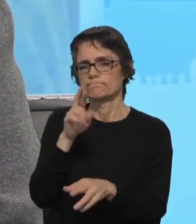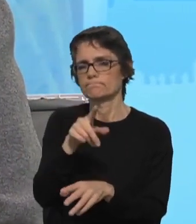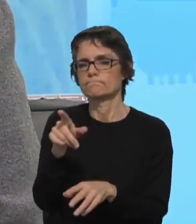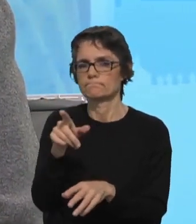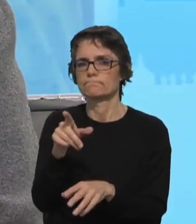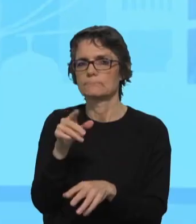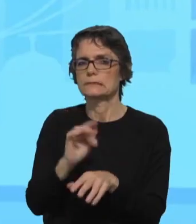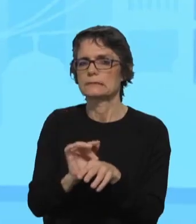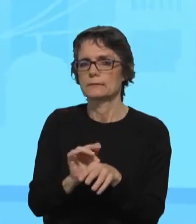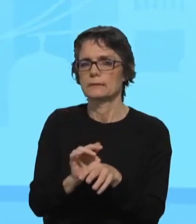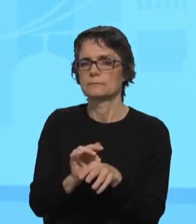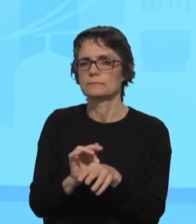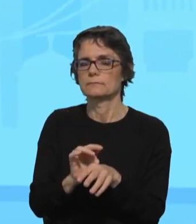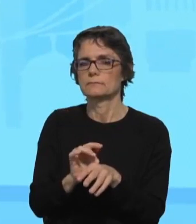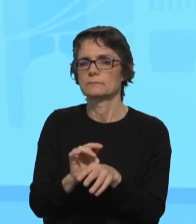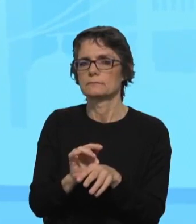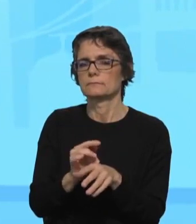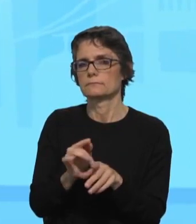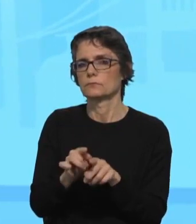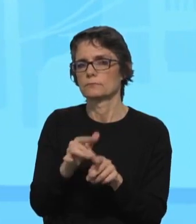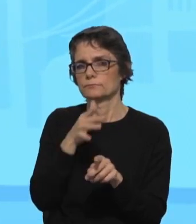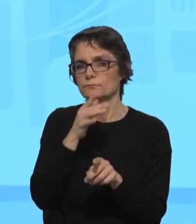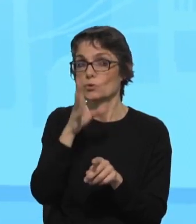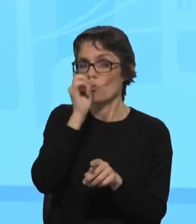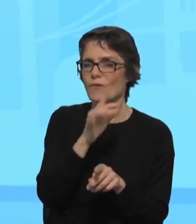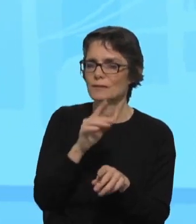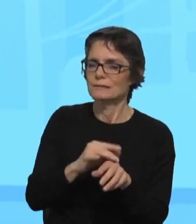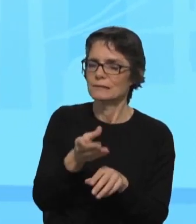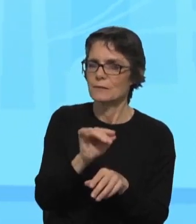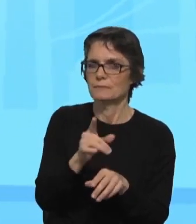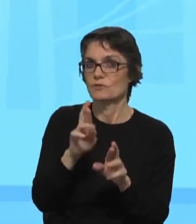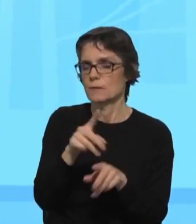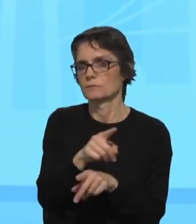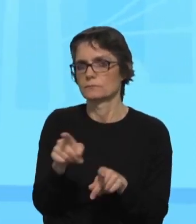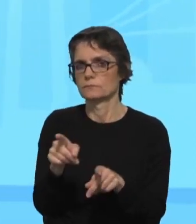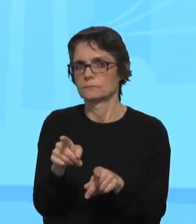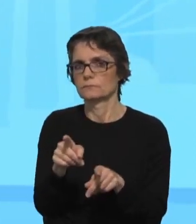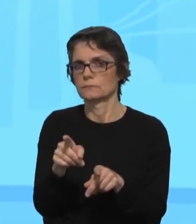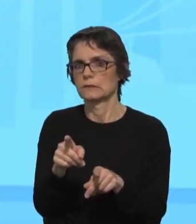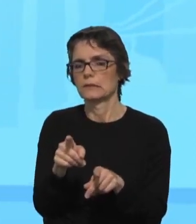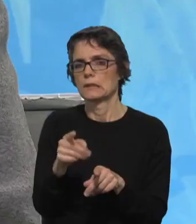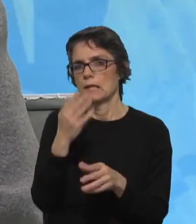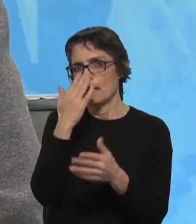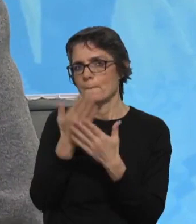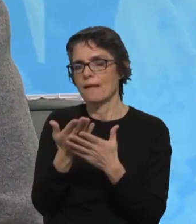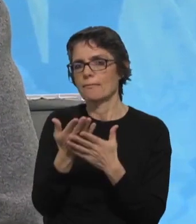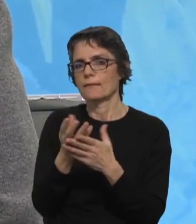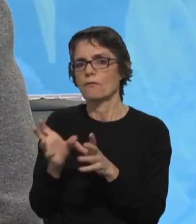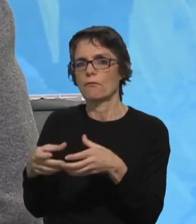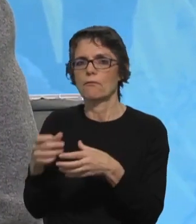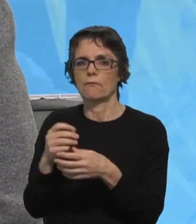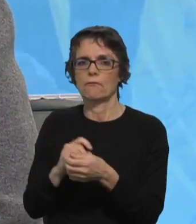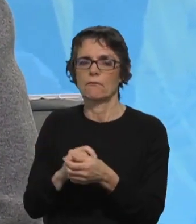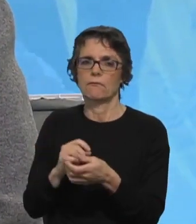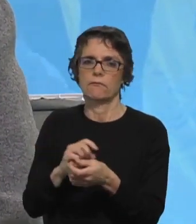uma grande sensibilidade do Governo e também dos deputados para as minorias étnicas, essencialmente para